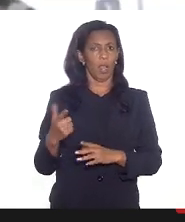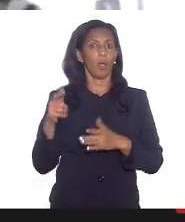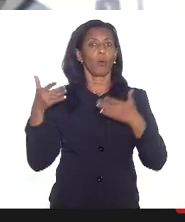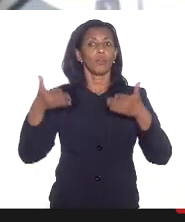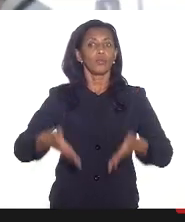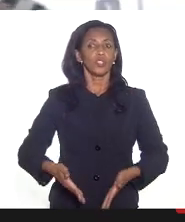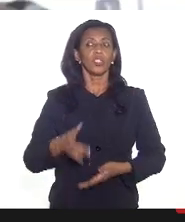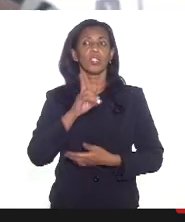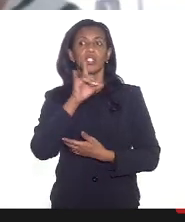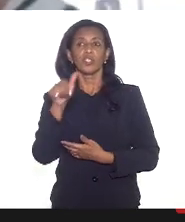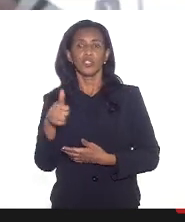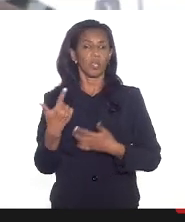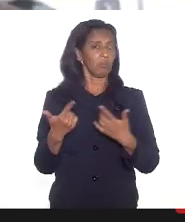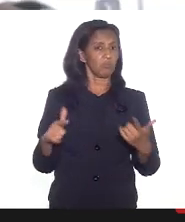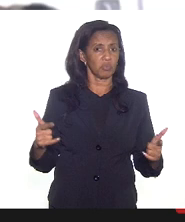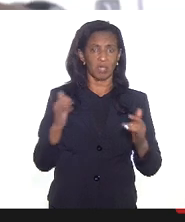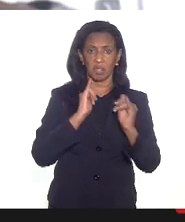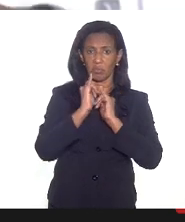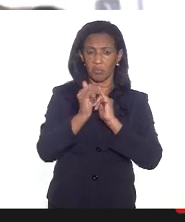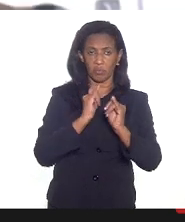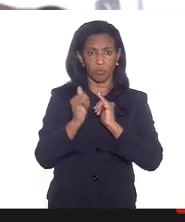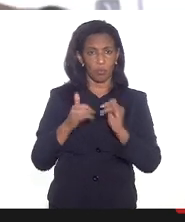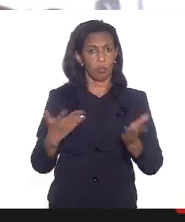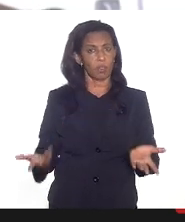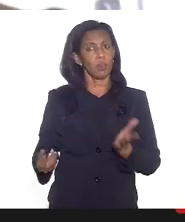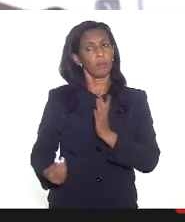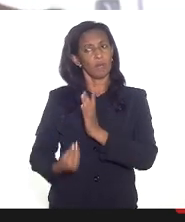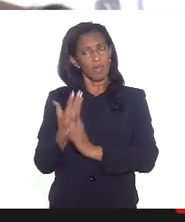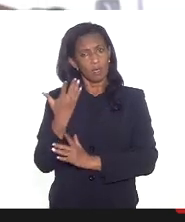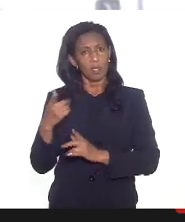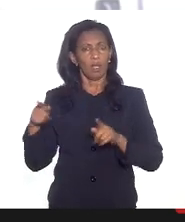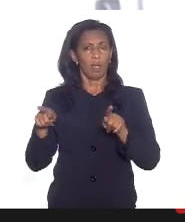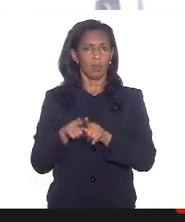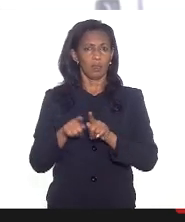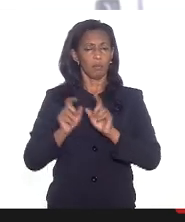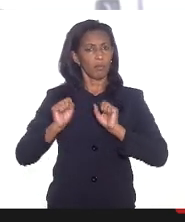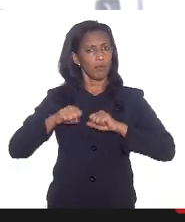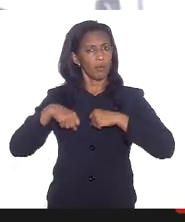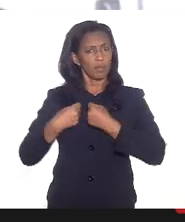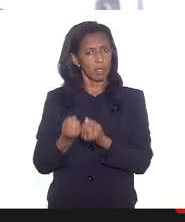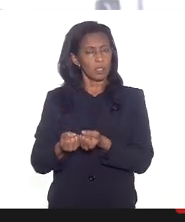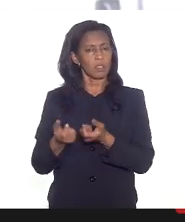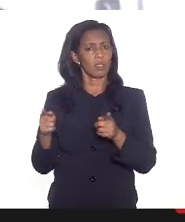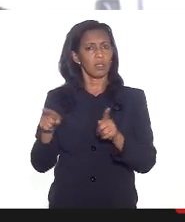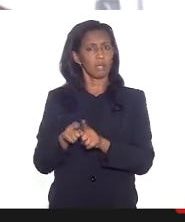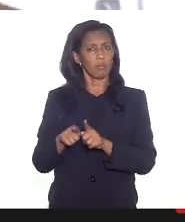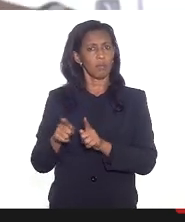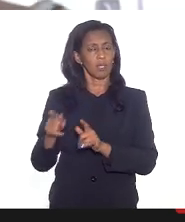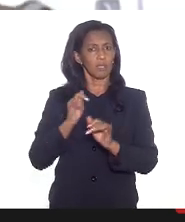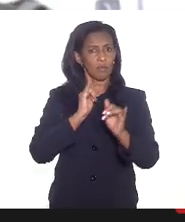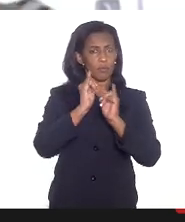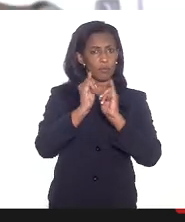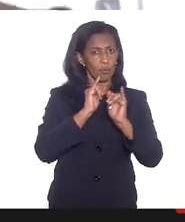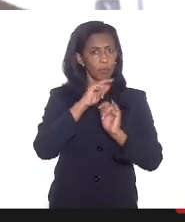chegasse então também se fosse possível criar na rede ou fortalecer na rede essa possibilidade da gestante uma vez que